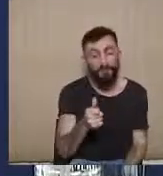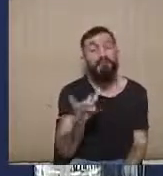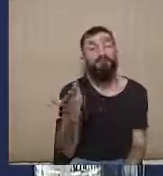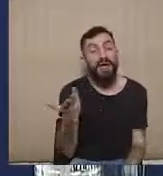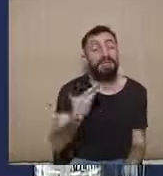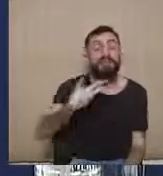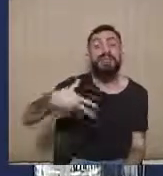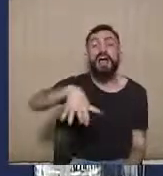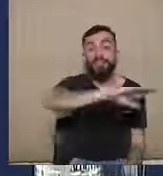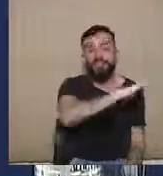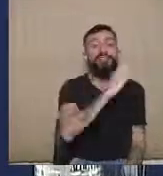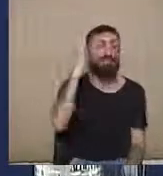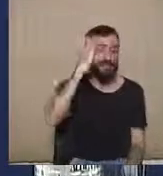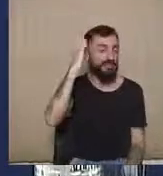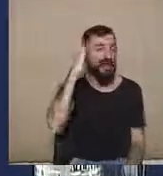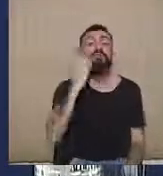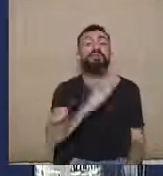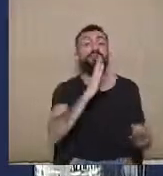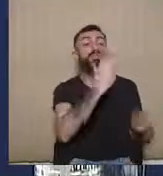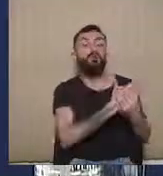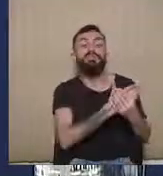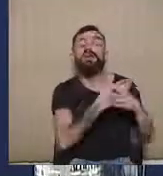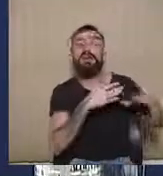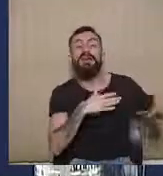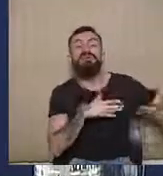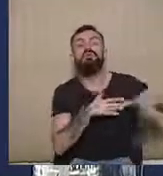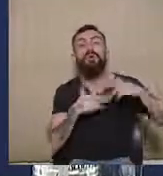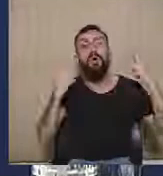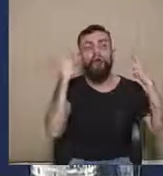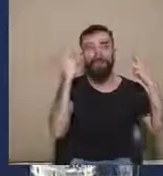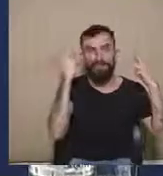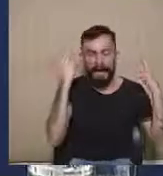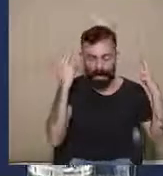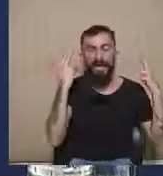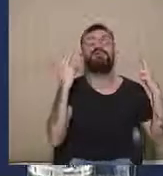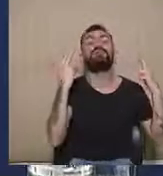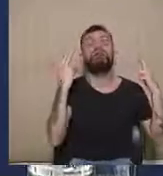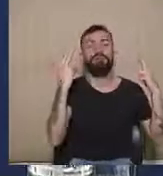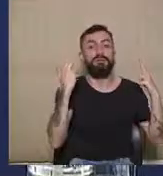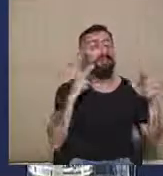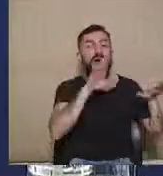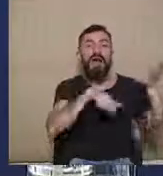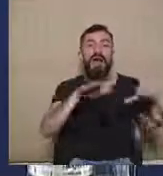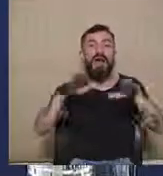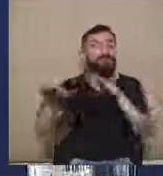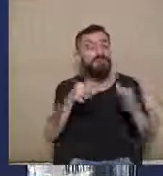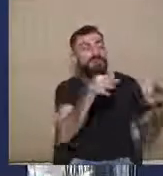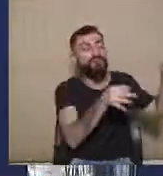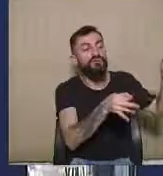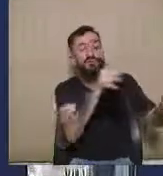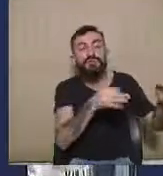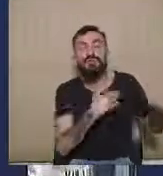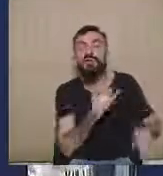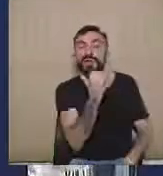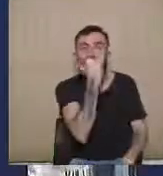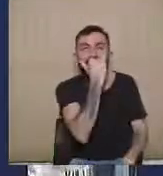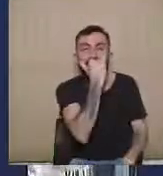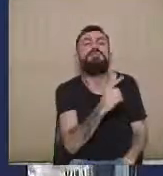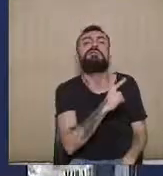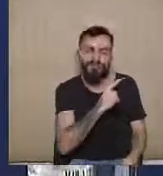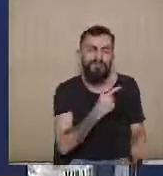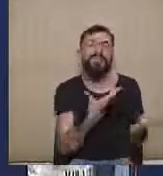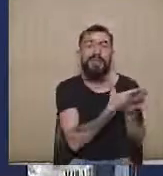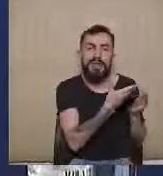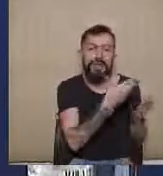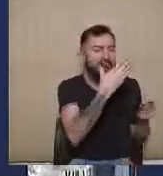aqui, no processo civil ordinário, esses juízos de retratação, eles são basicamente previstos nos agravos e